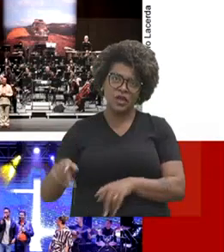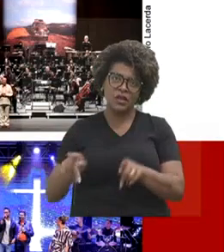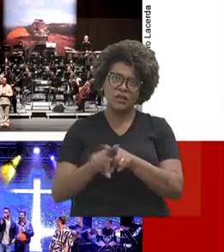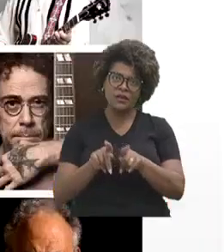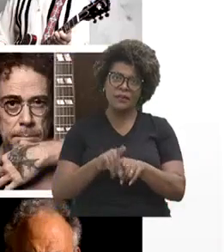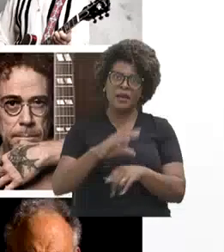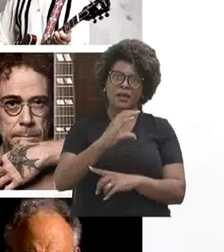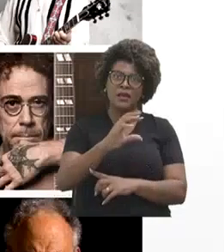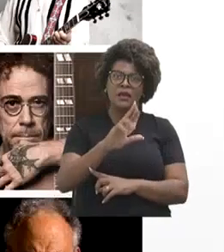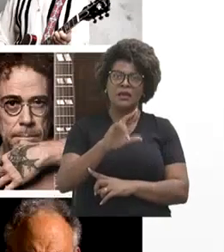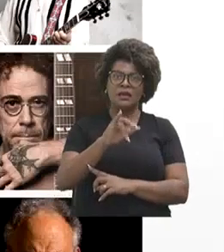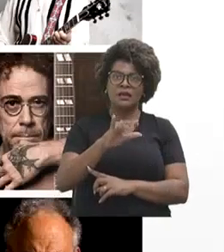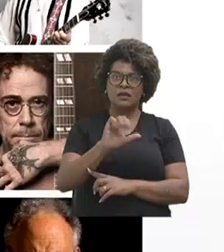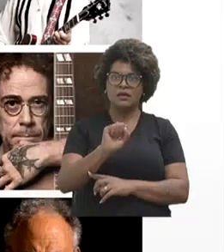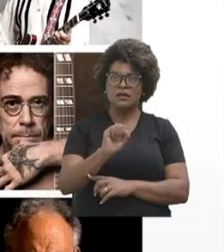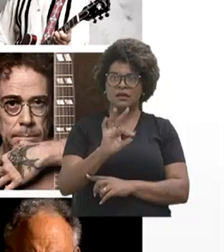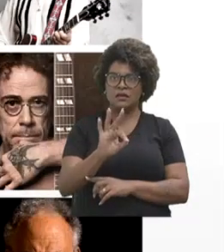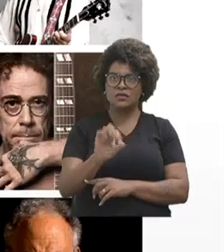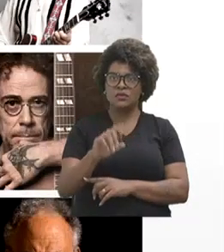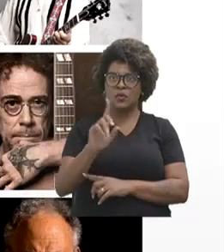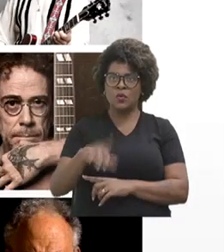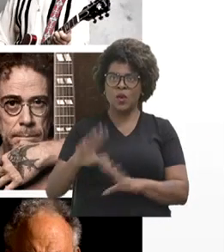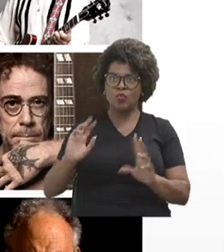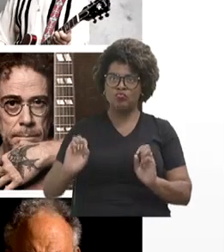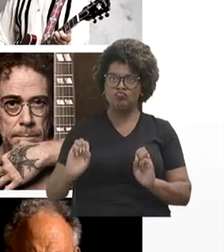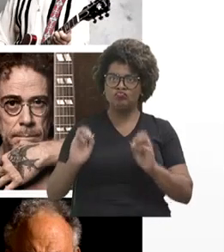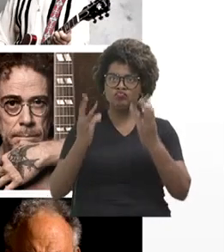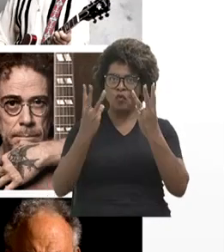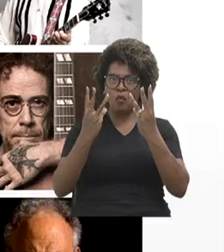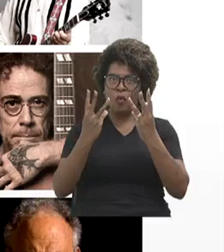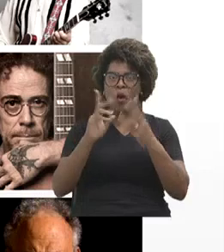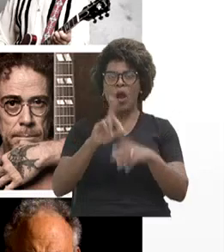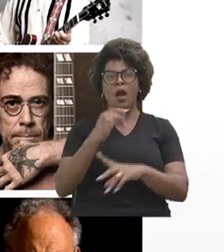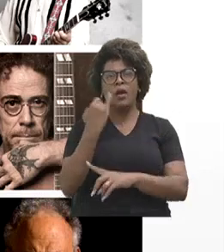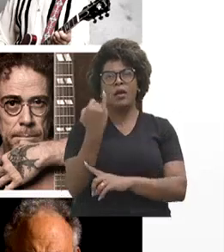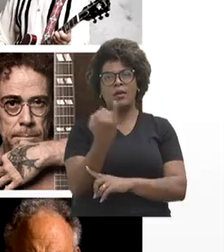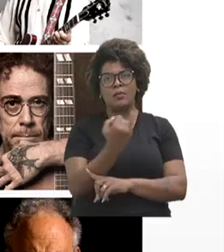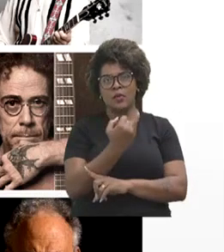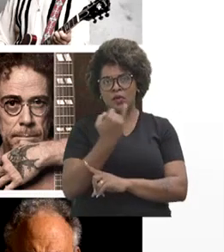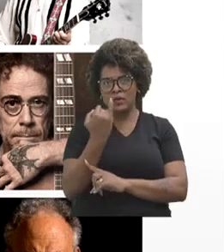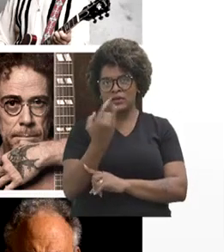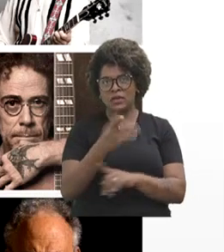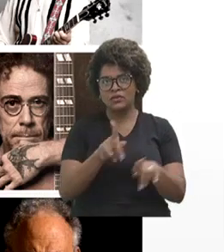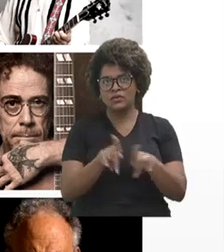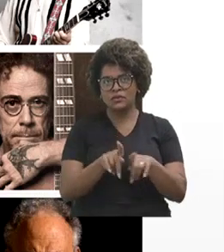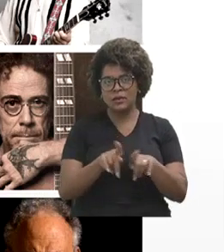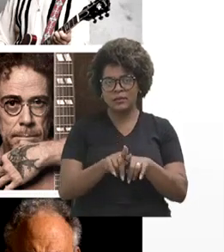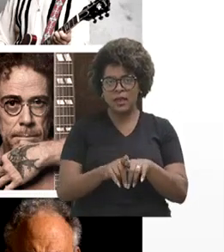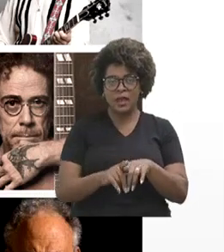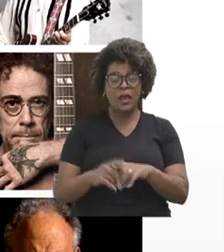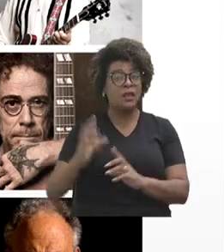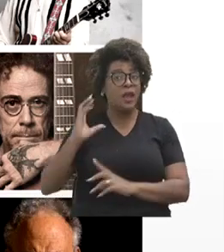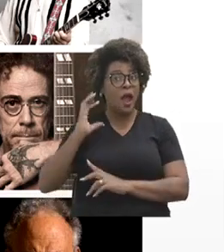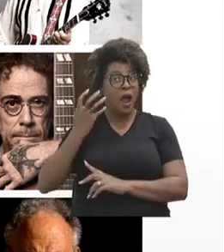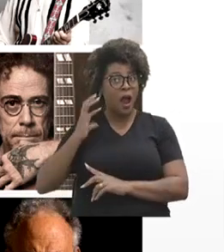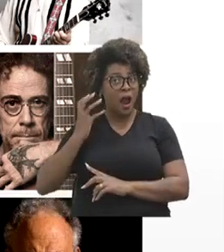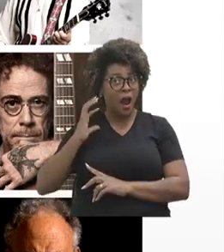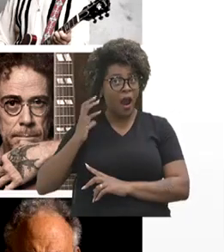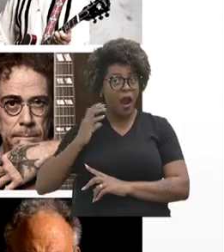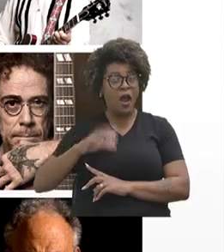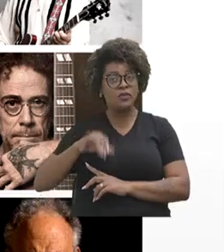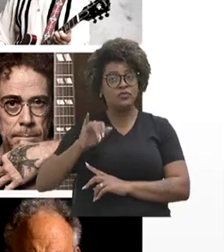foi... é uma extensão de público muito importante que a gente está fazendo. Ali na Rádio Inconfidência também alguns